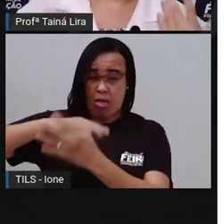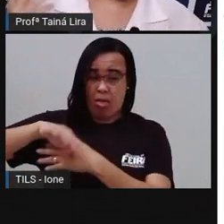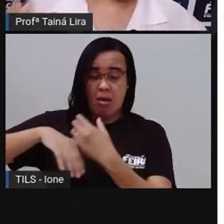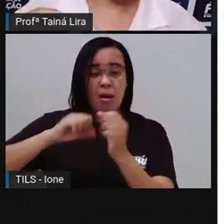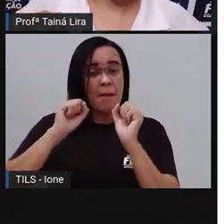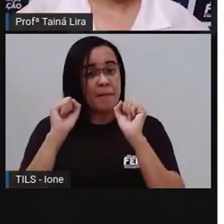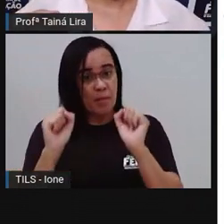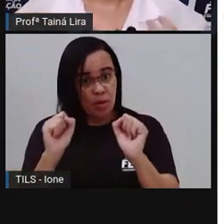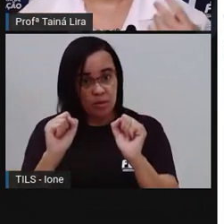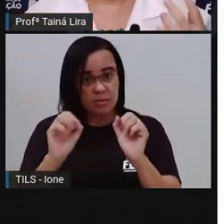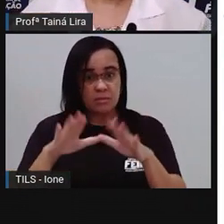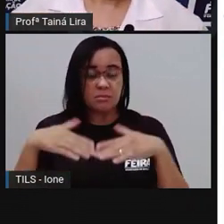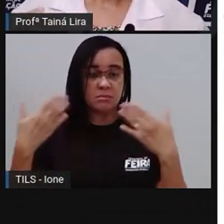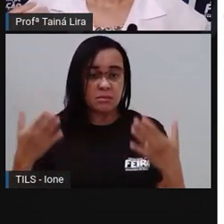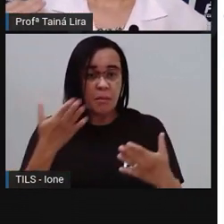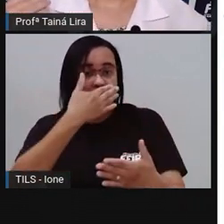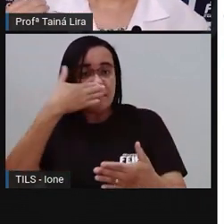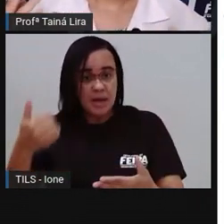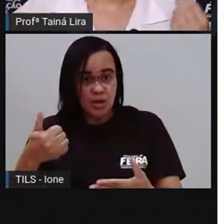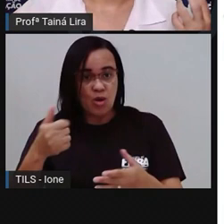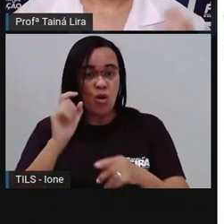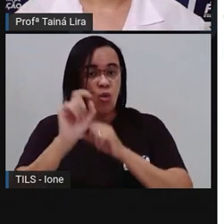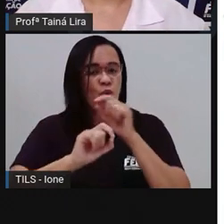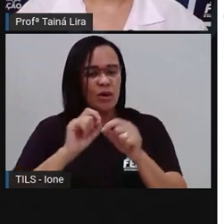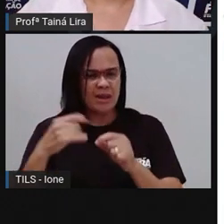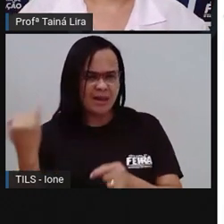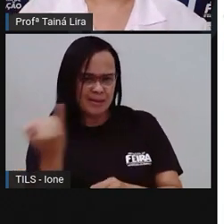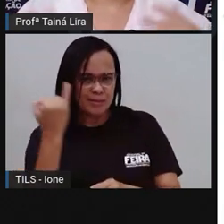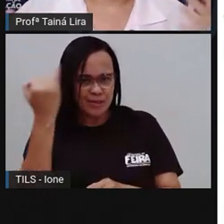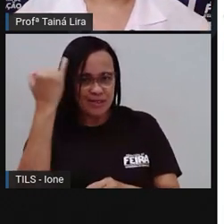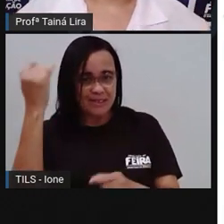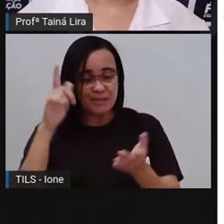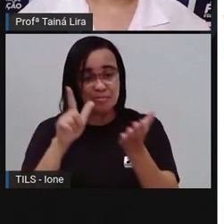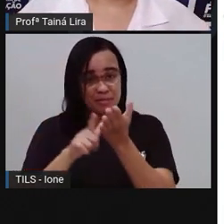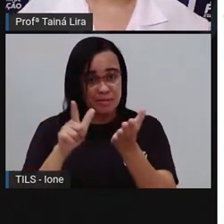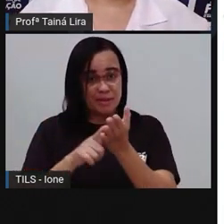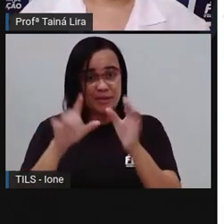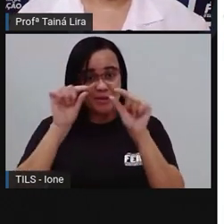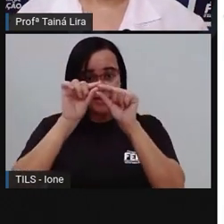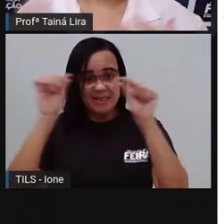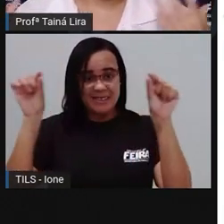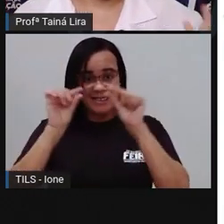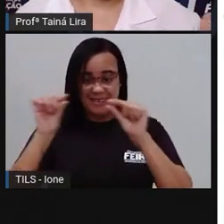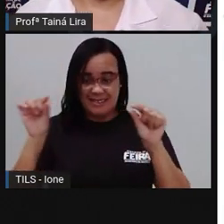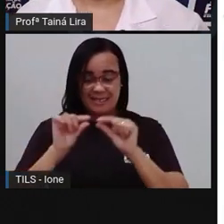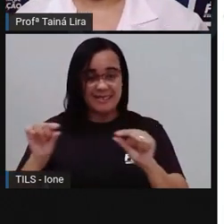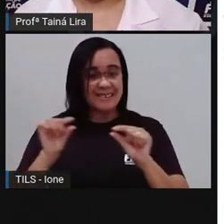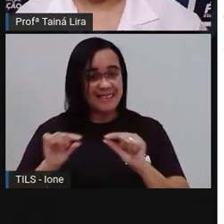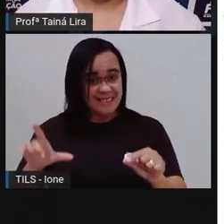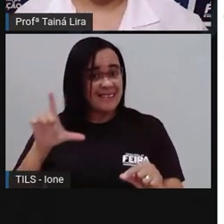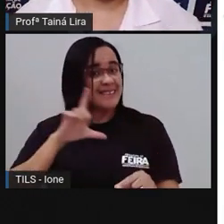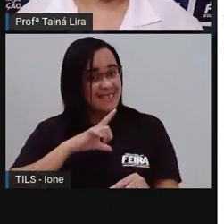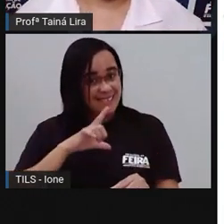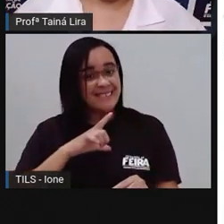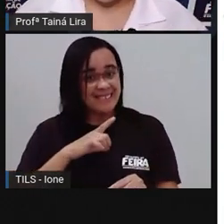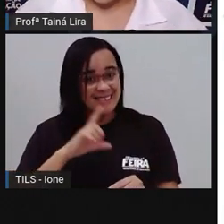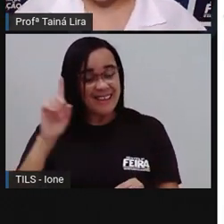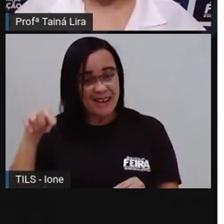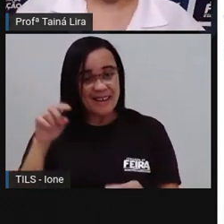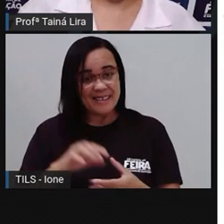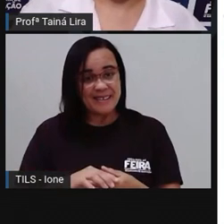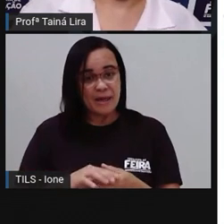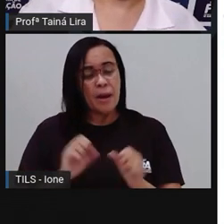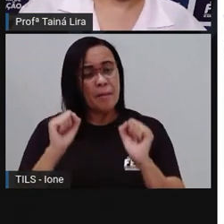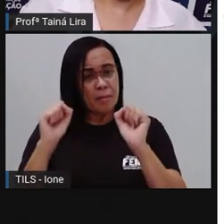primeiro momento, tá bom? É importante aí a gente estar usando uma folha que tenha as linhas. Pode ser a folha do seu